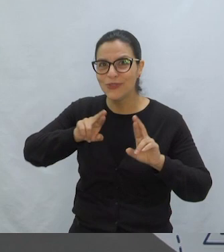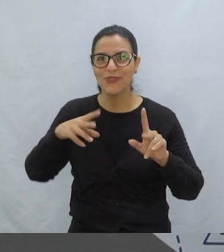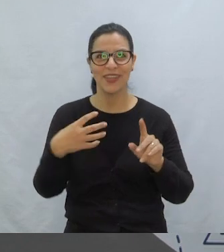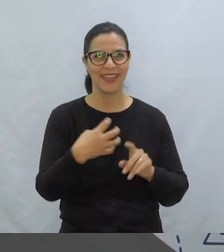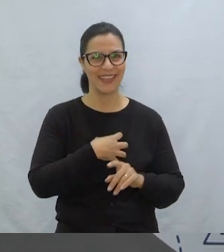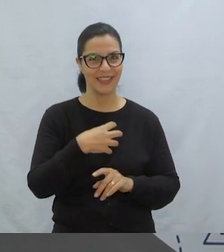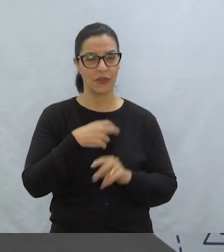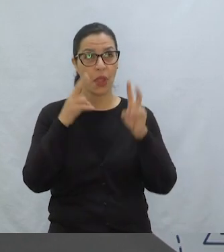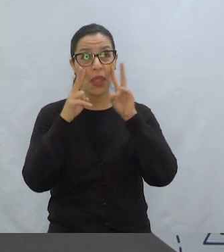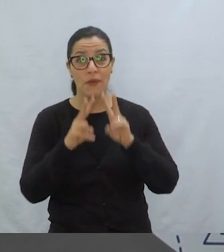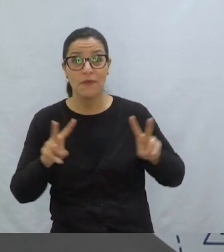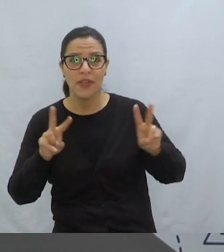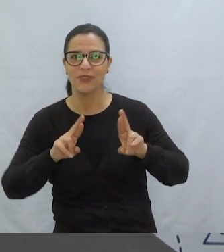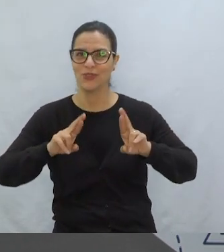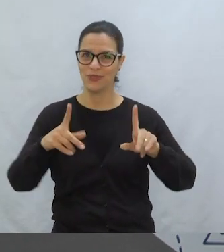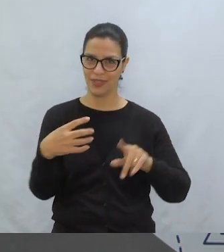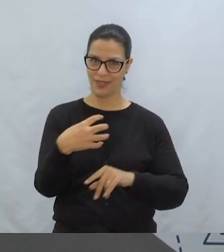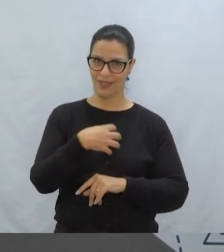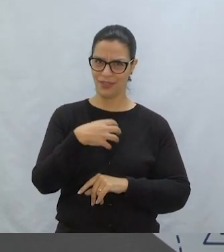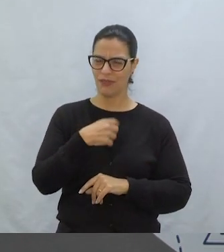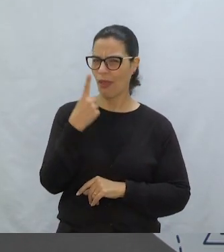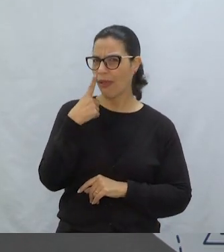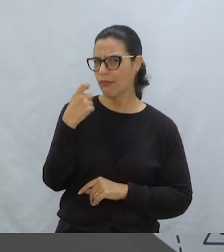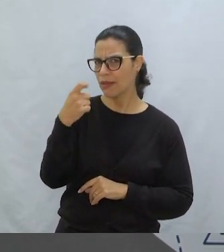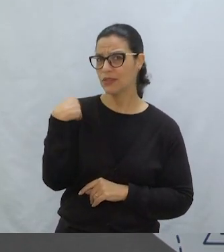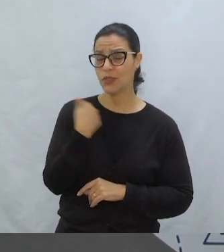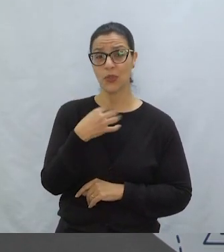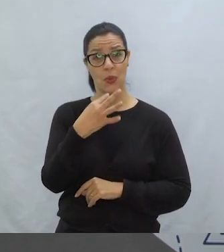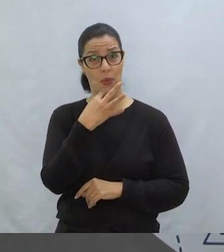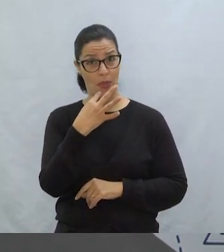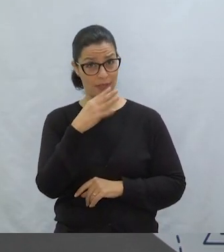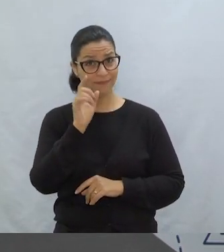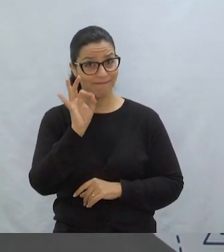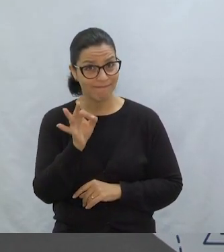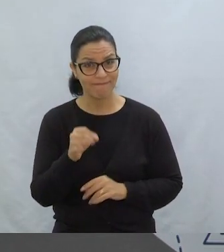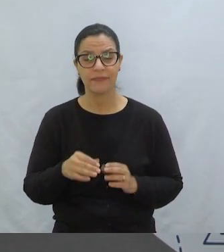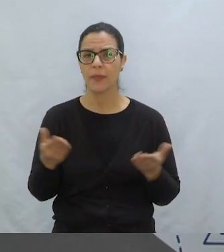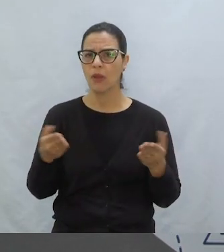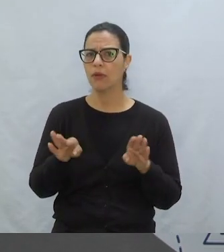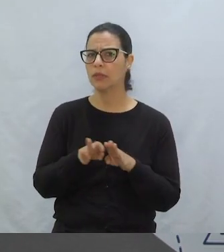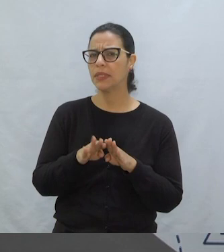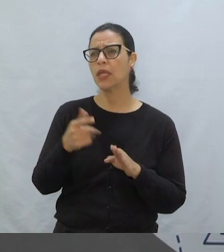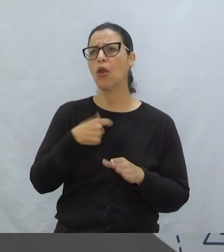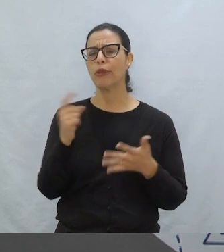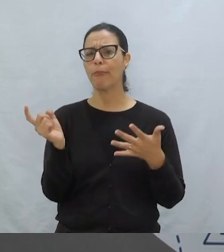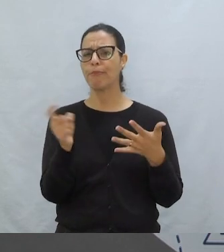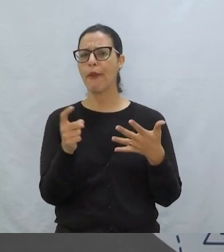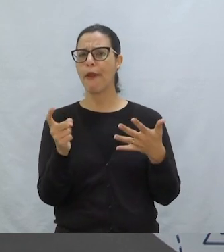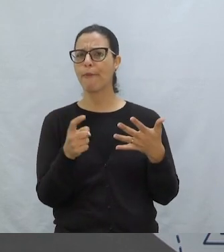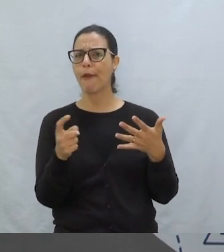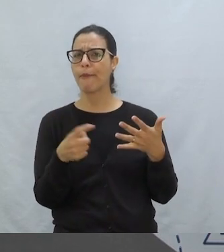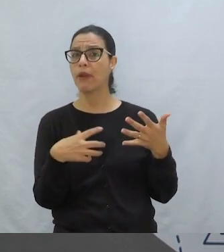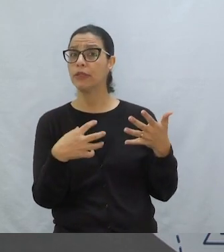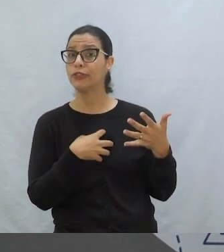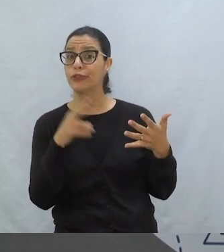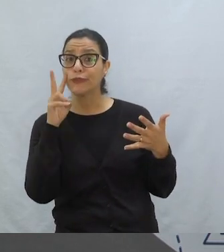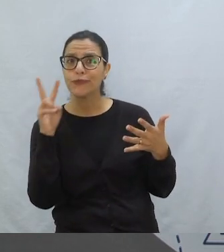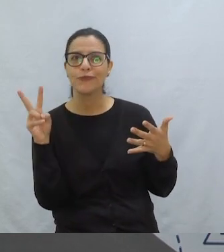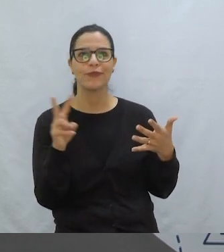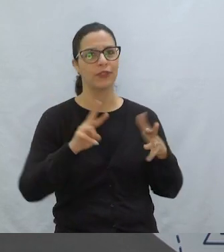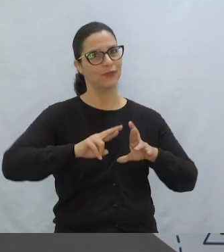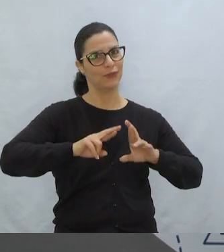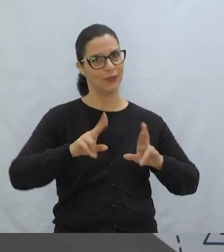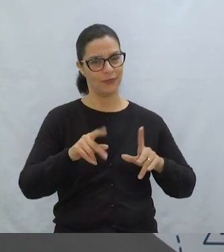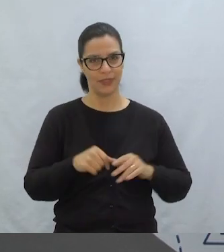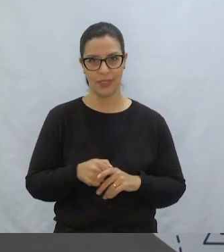de vista distintos. E é bem interessante a gente conhecer, né? Esses outros jeitos de